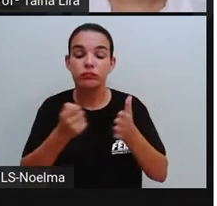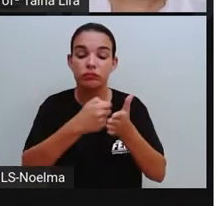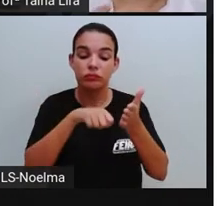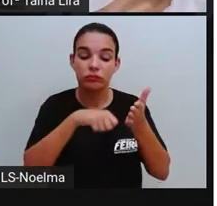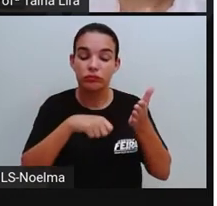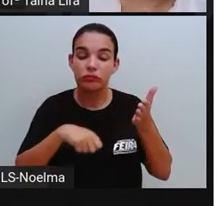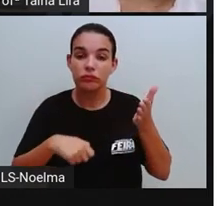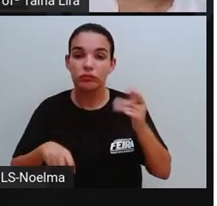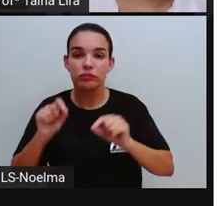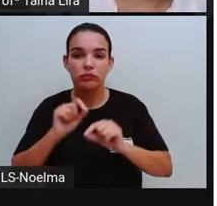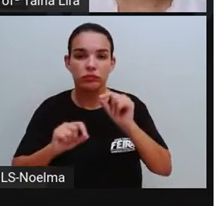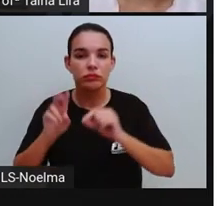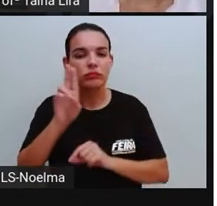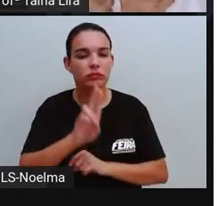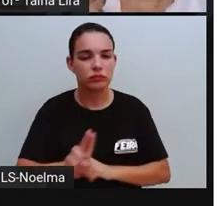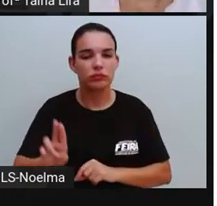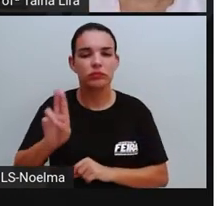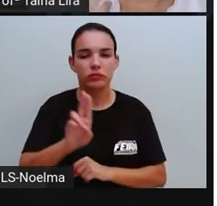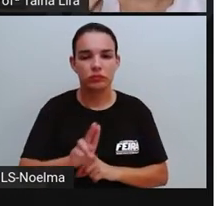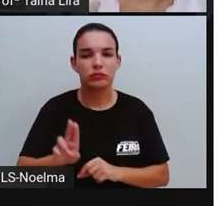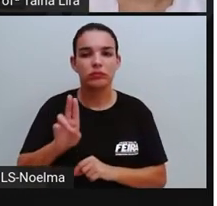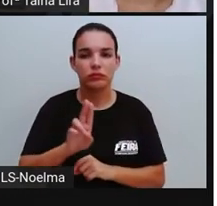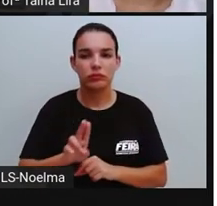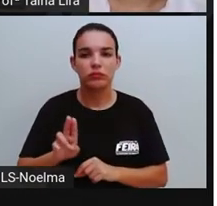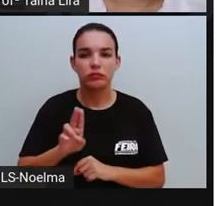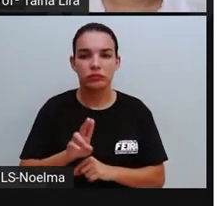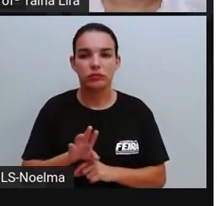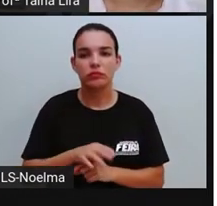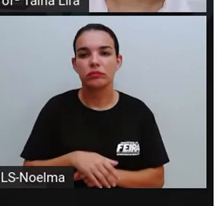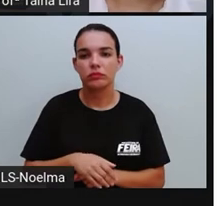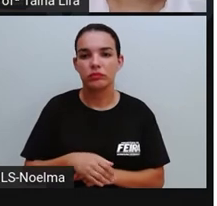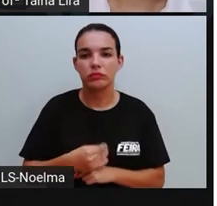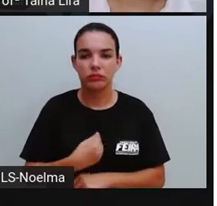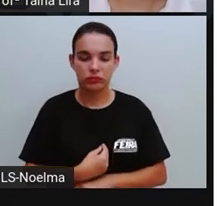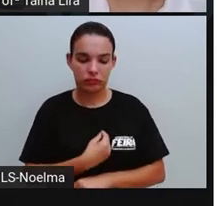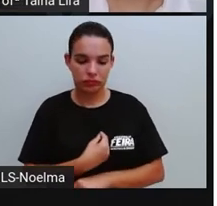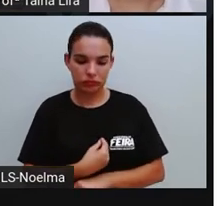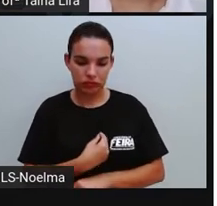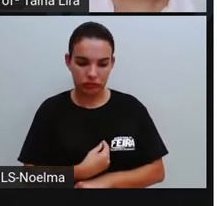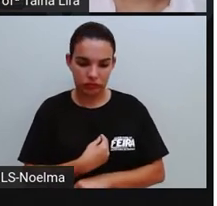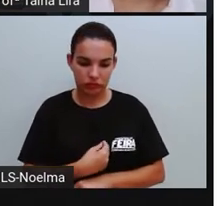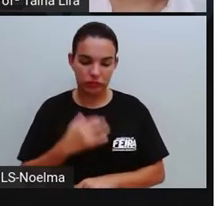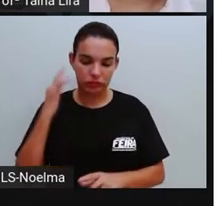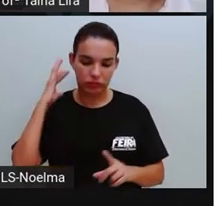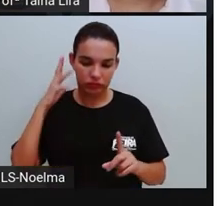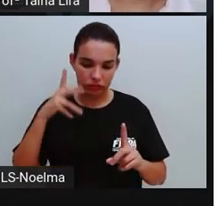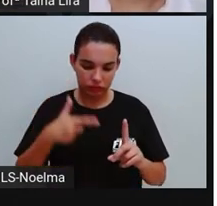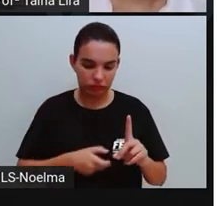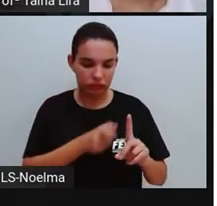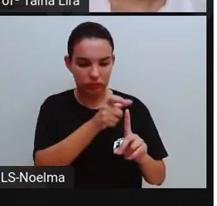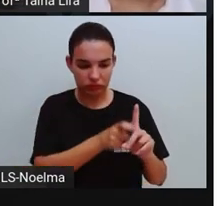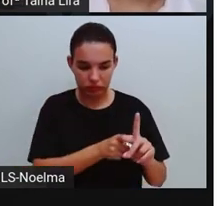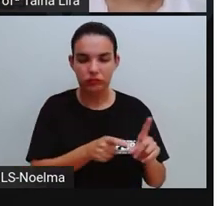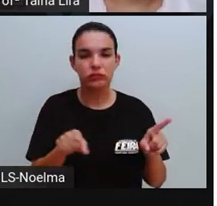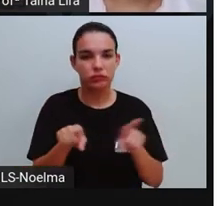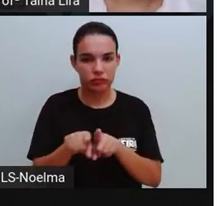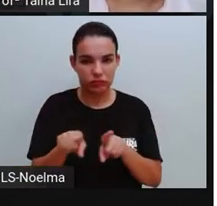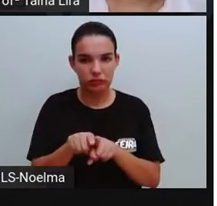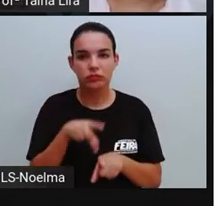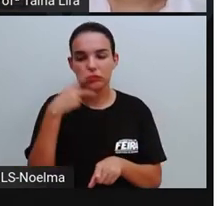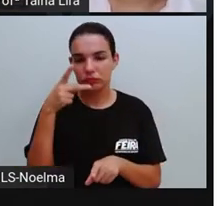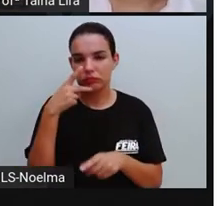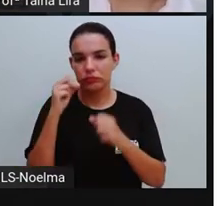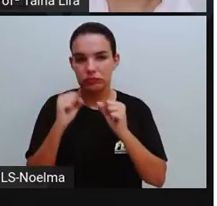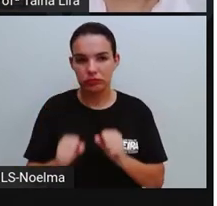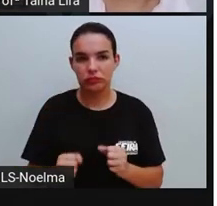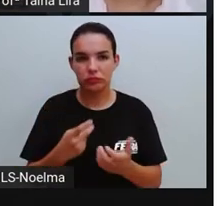textos utilizam aí nas biografias, tá bom? Para falar sobre a vida, né, da pessoa que ela está